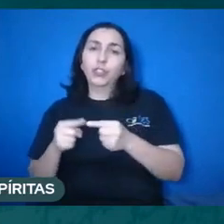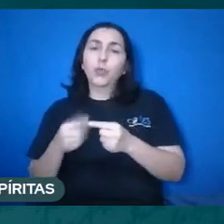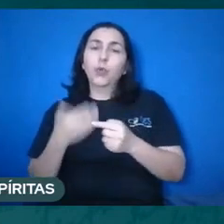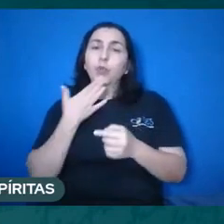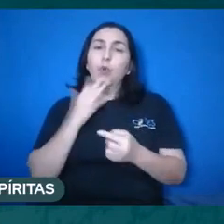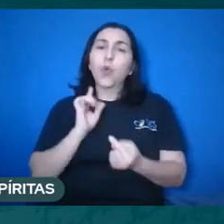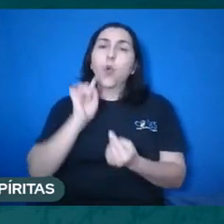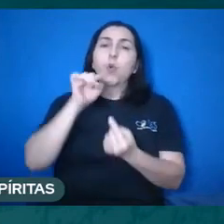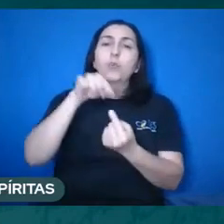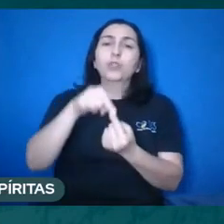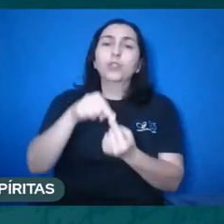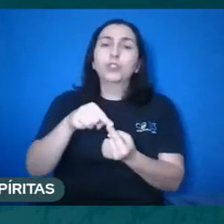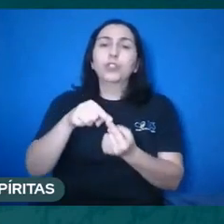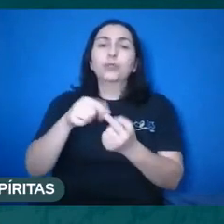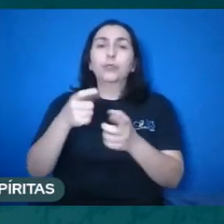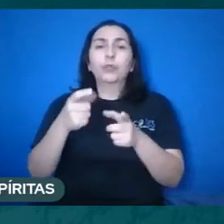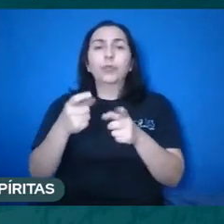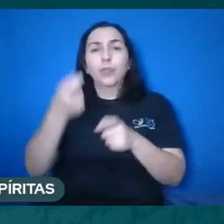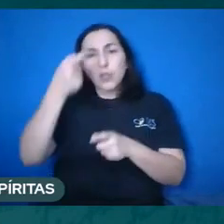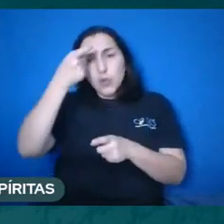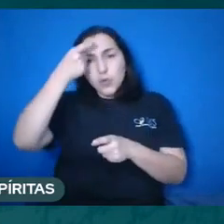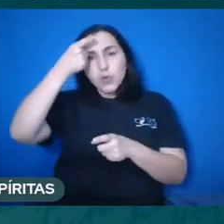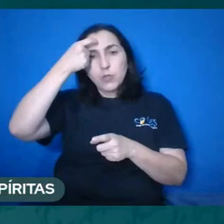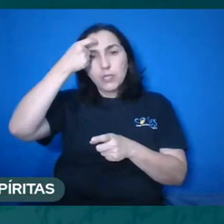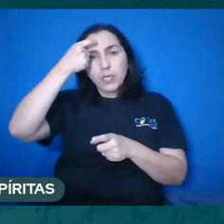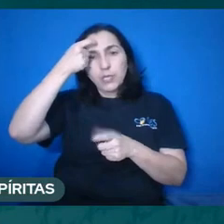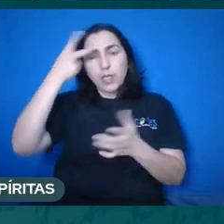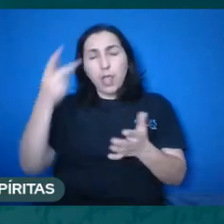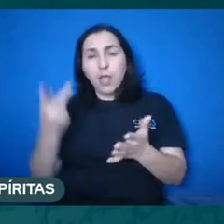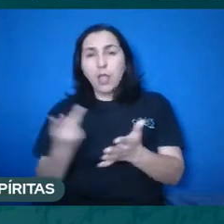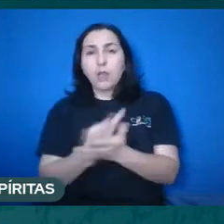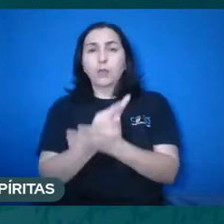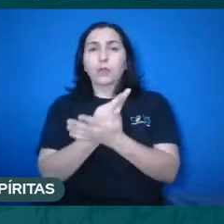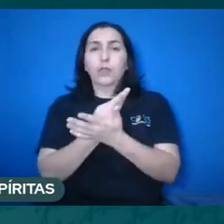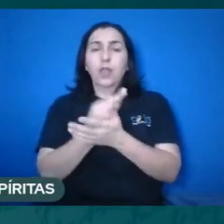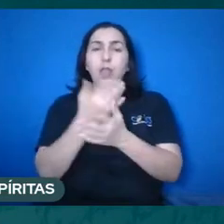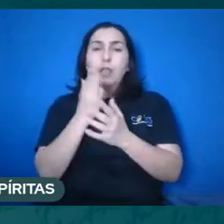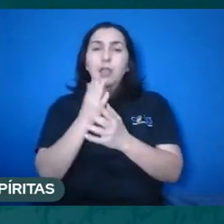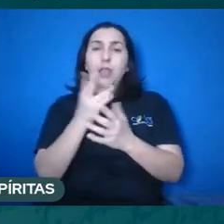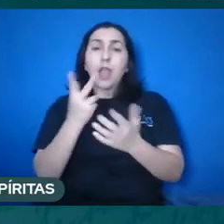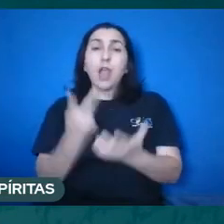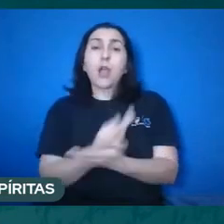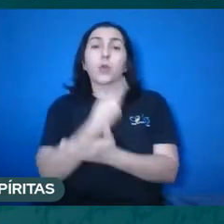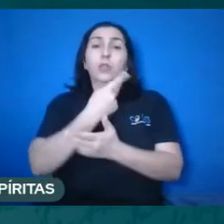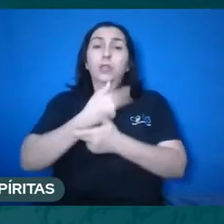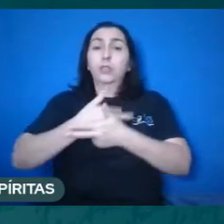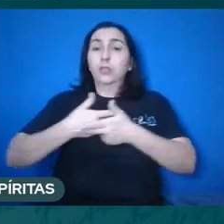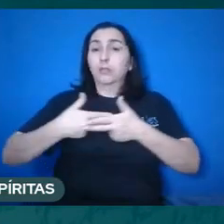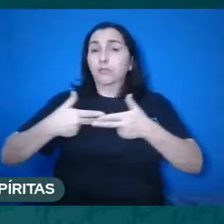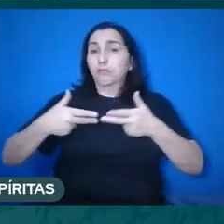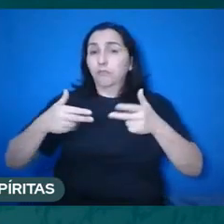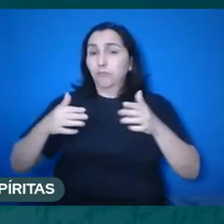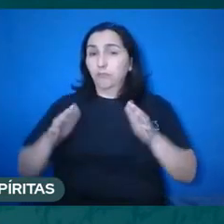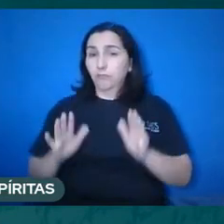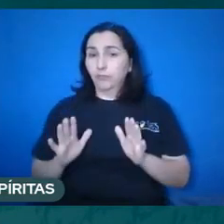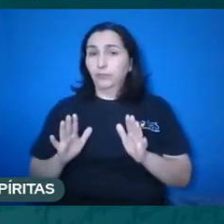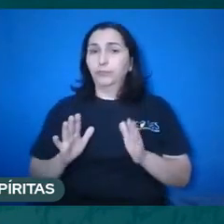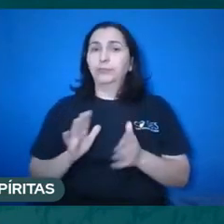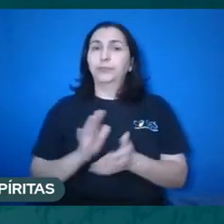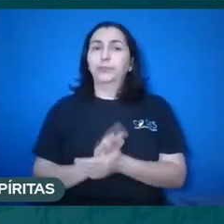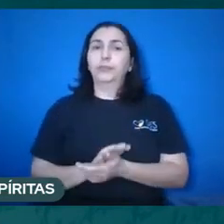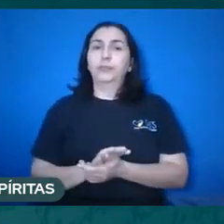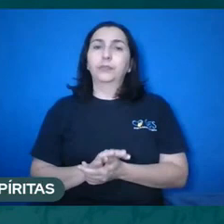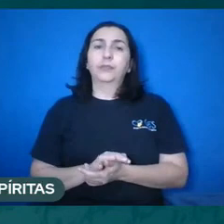consciência, são sempre relativas às circunstâncias e às causas, o que vai ao encontro do item